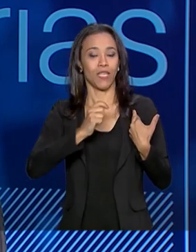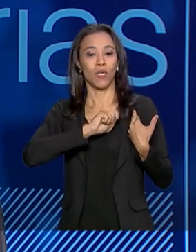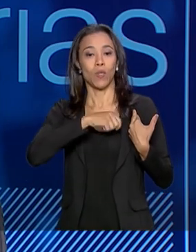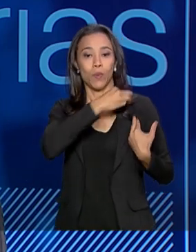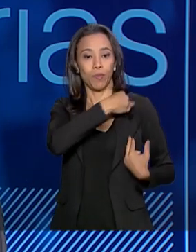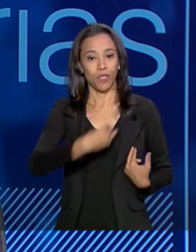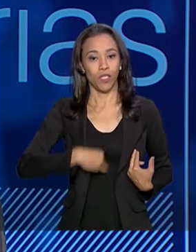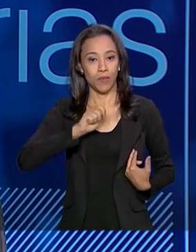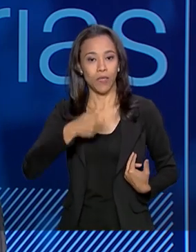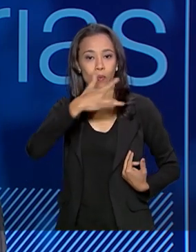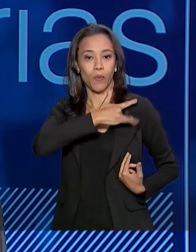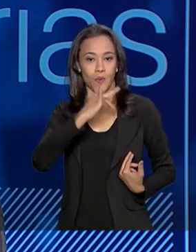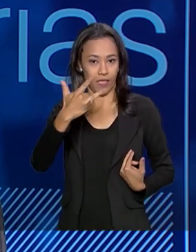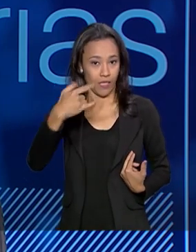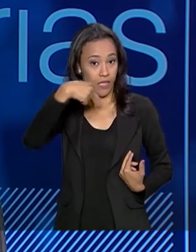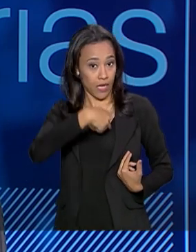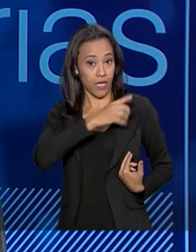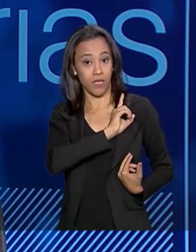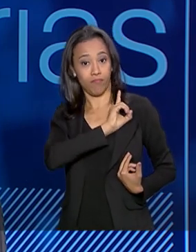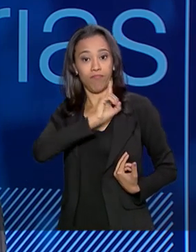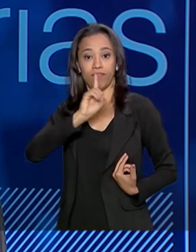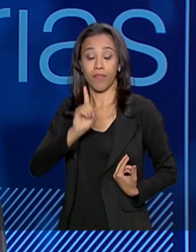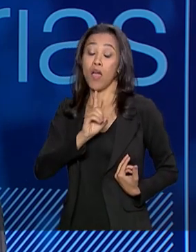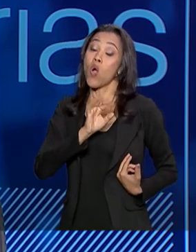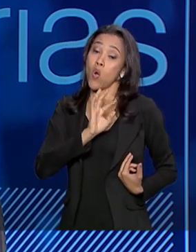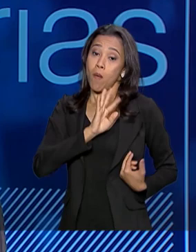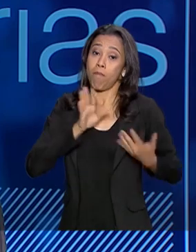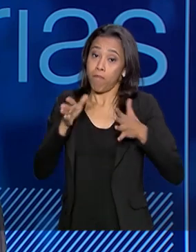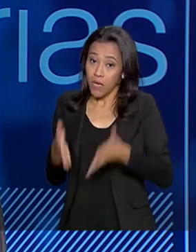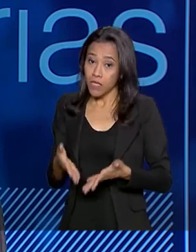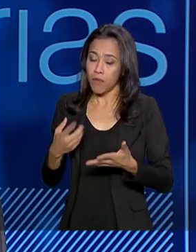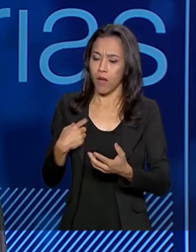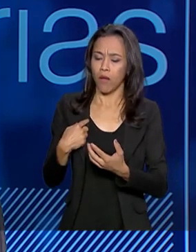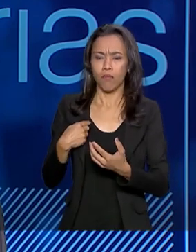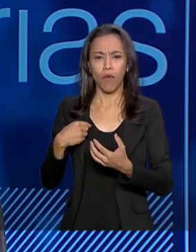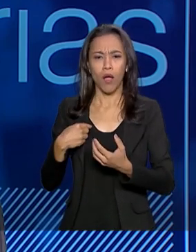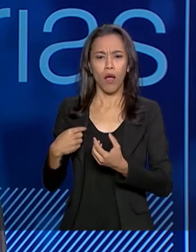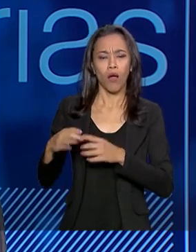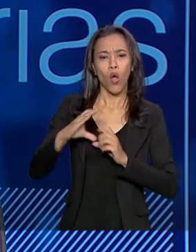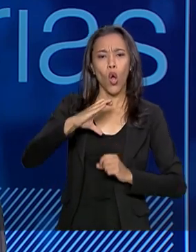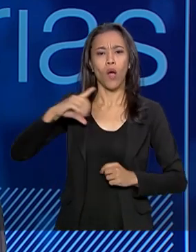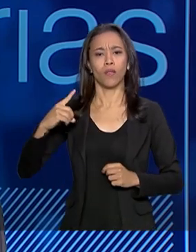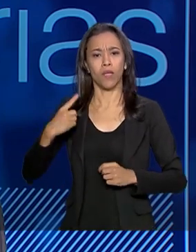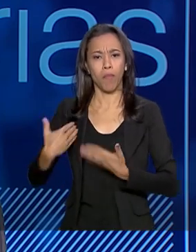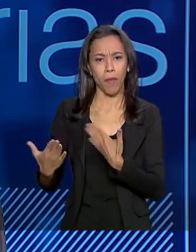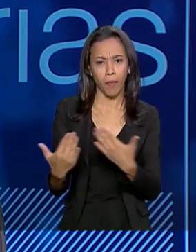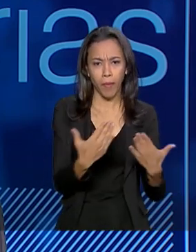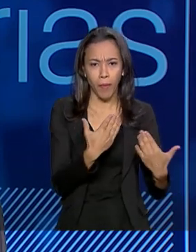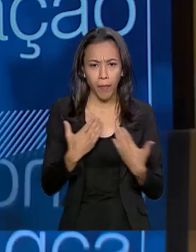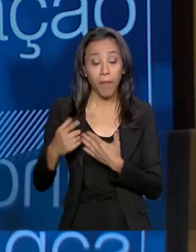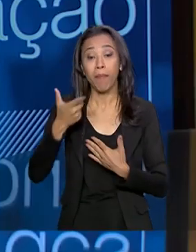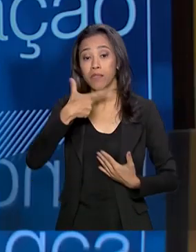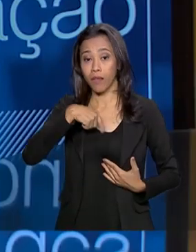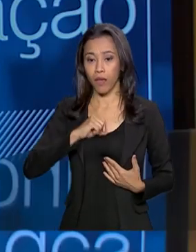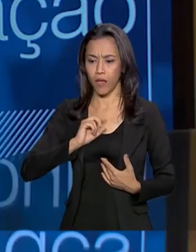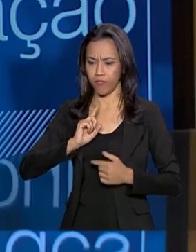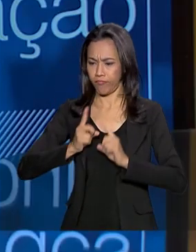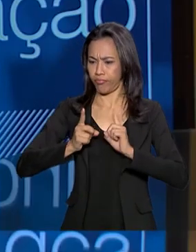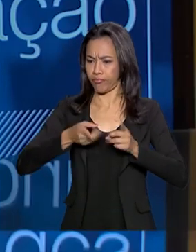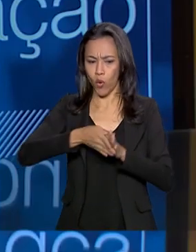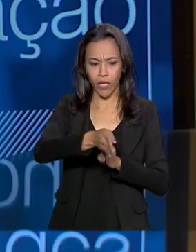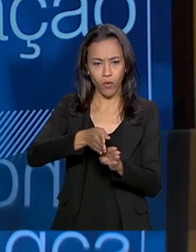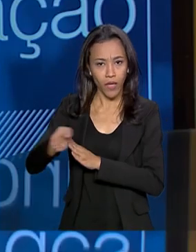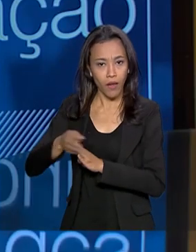O Presidente, ele participa das reuniões, coordena as reuniões, mas, na verdade, quem chefia o PPI é o Ministro-Chefe da Casa Civil,